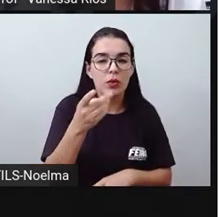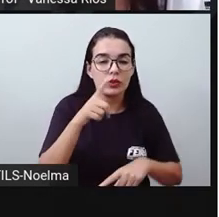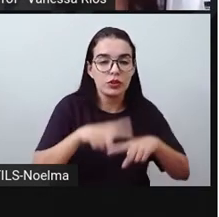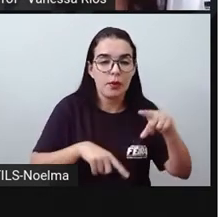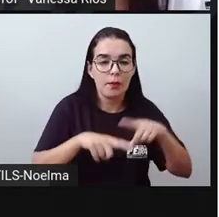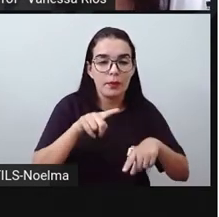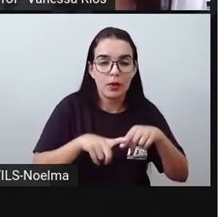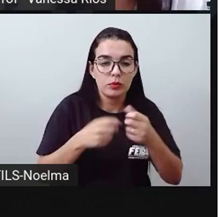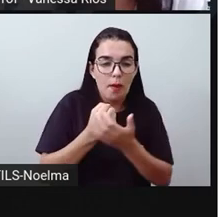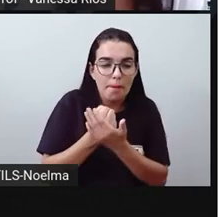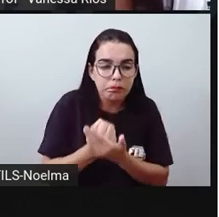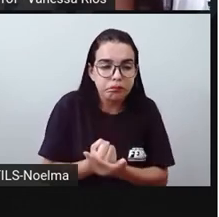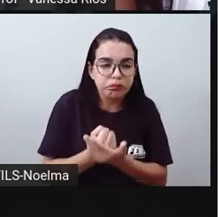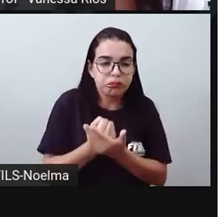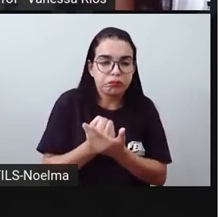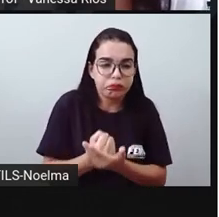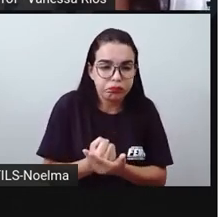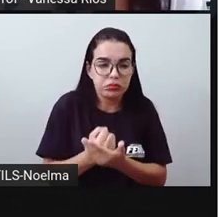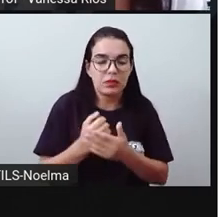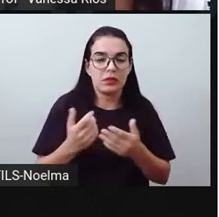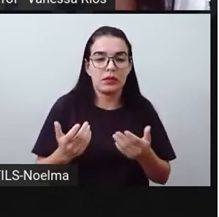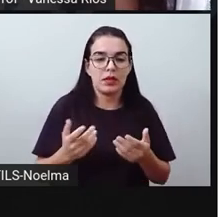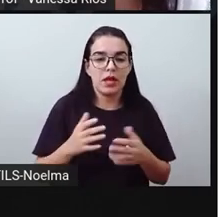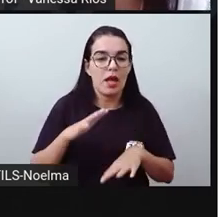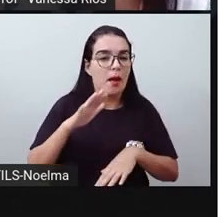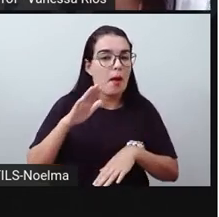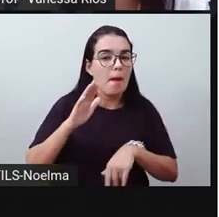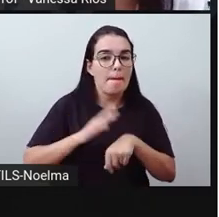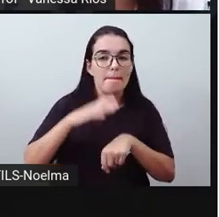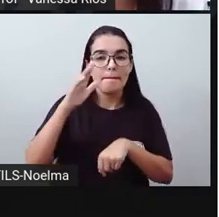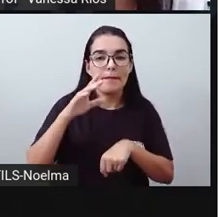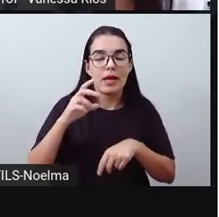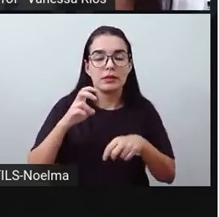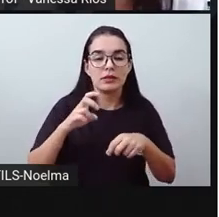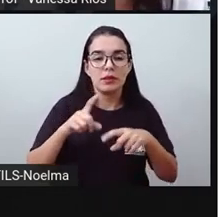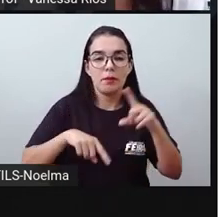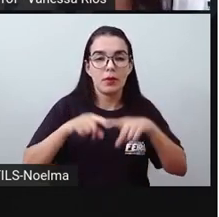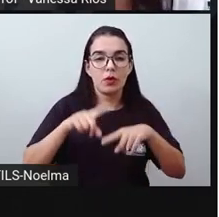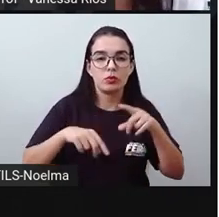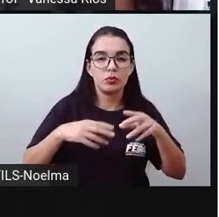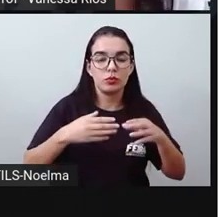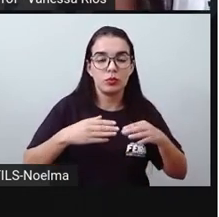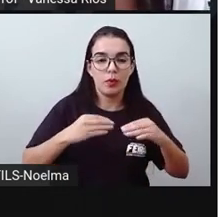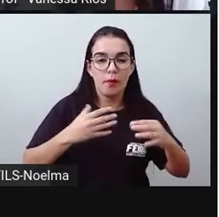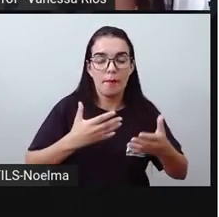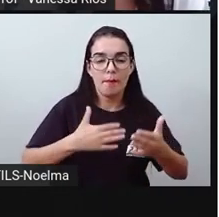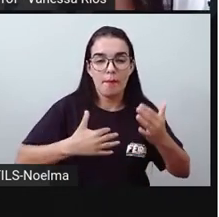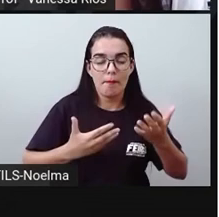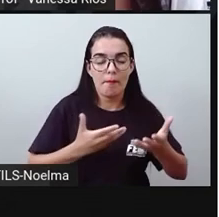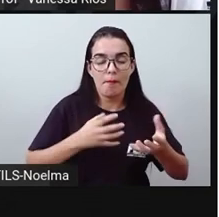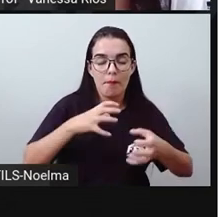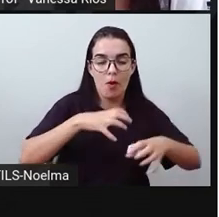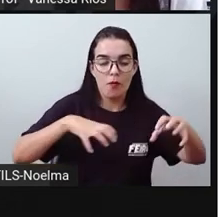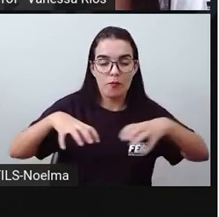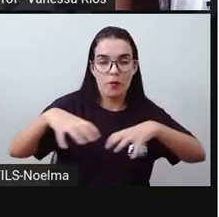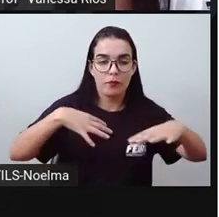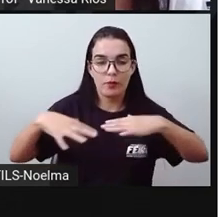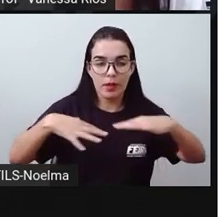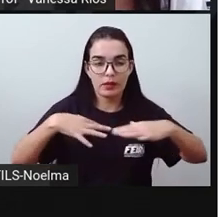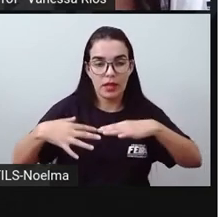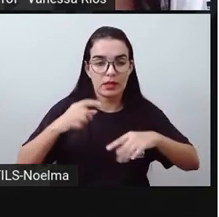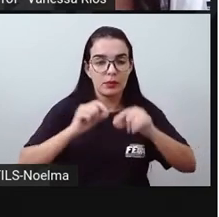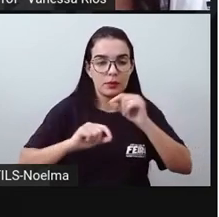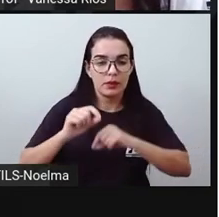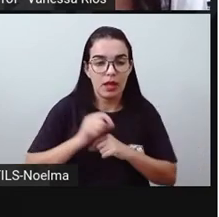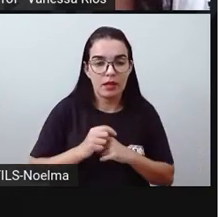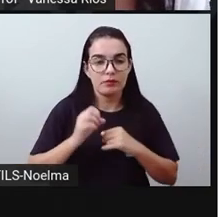percurso. Os produtos mais transportados por elas são os grãos, produtos siderúrgicos,